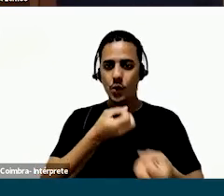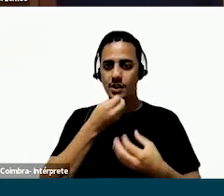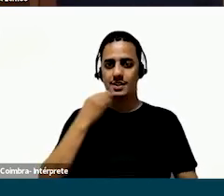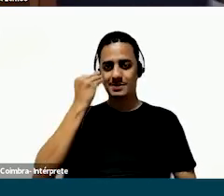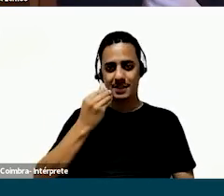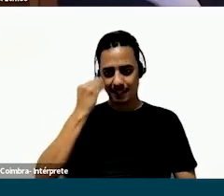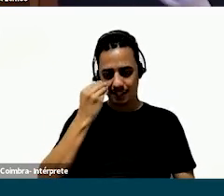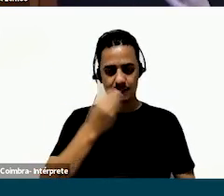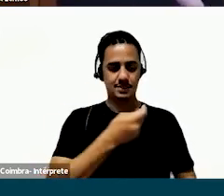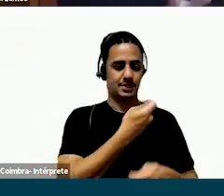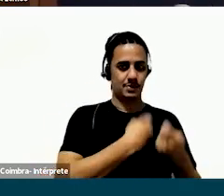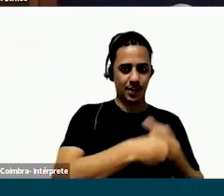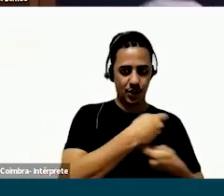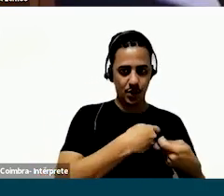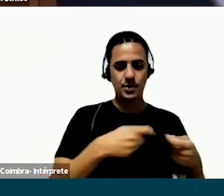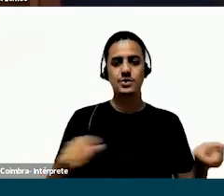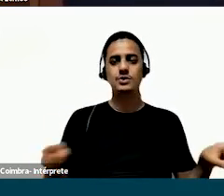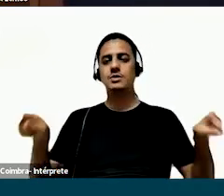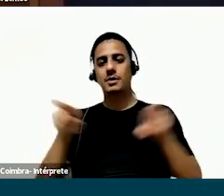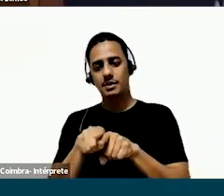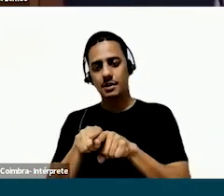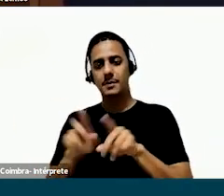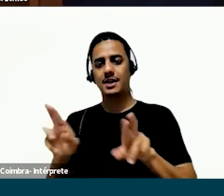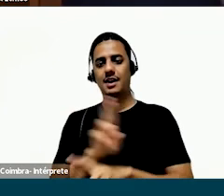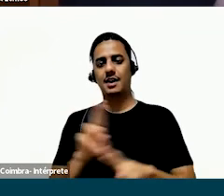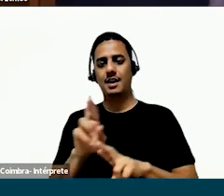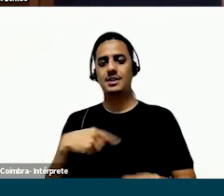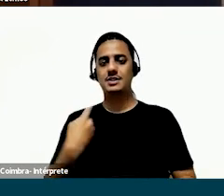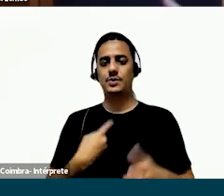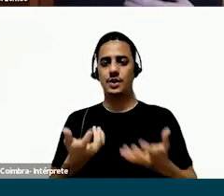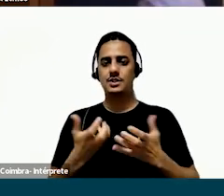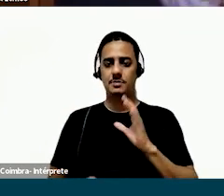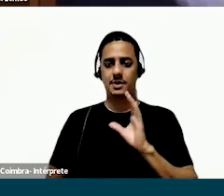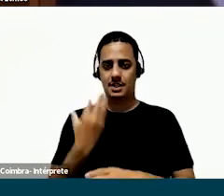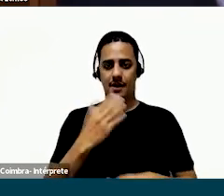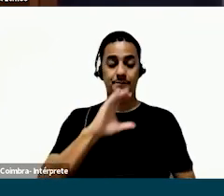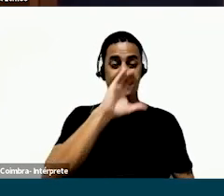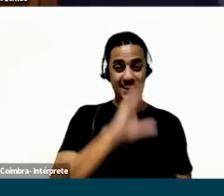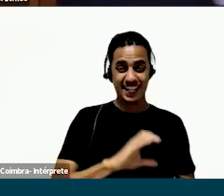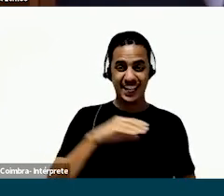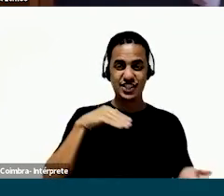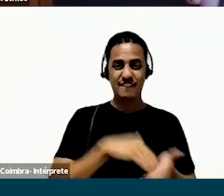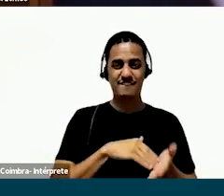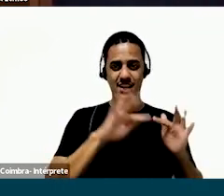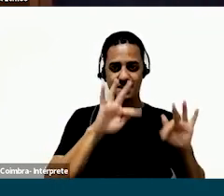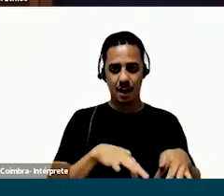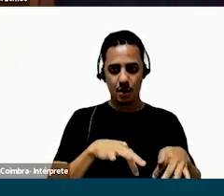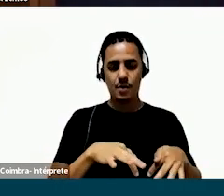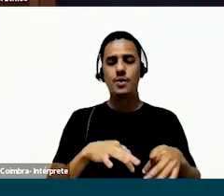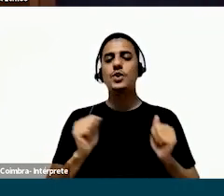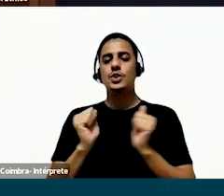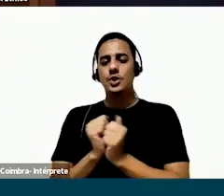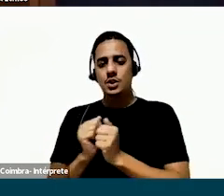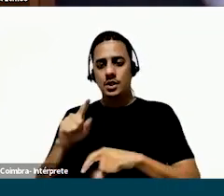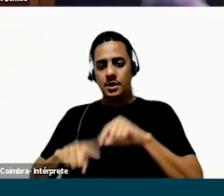experiência. Então, trazendo aqui para a mesa, além da visão de negócio, como eu falei também já, trabalhando a relação que a gente queria criar entre as clientes